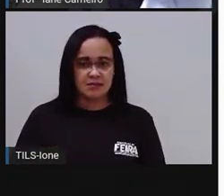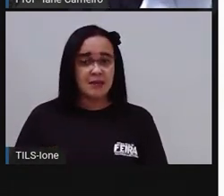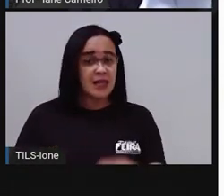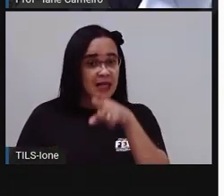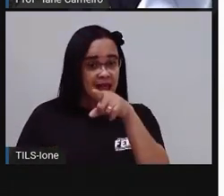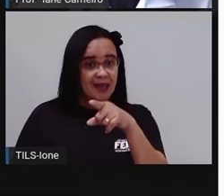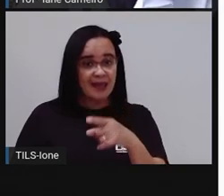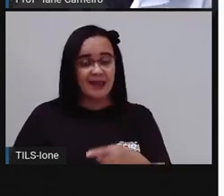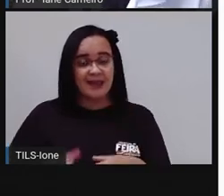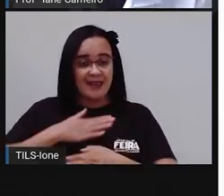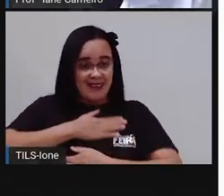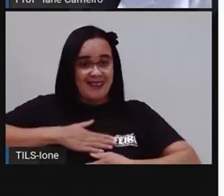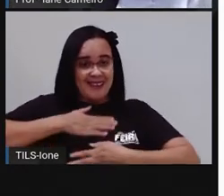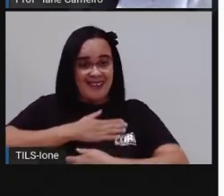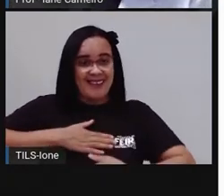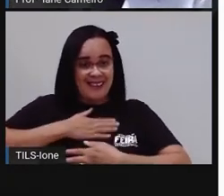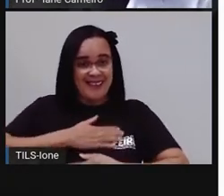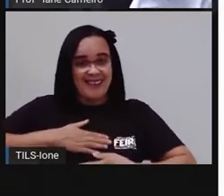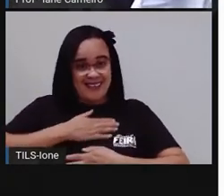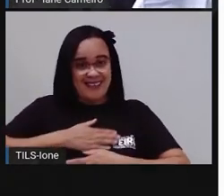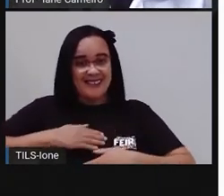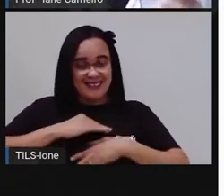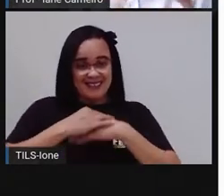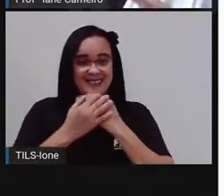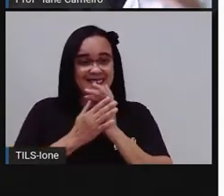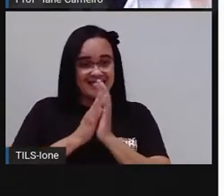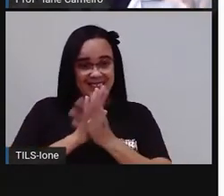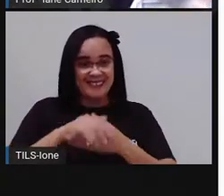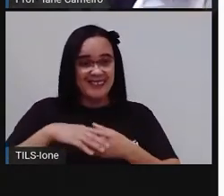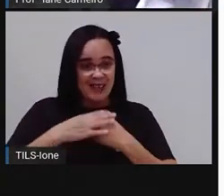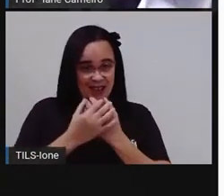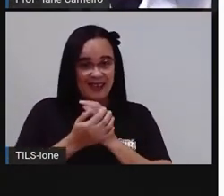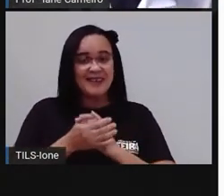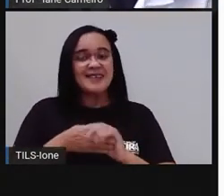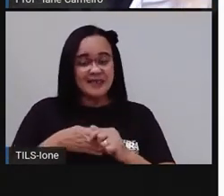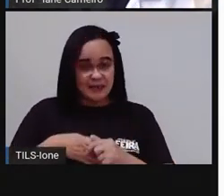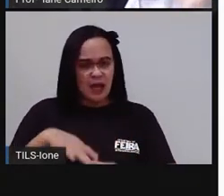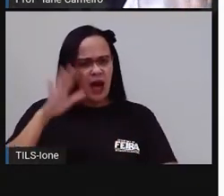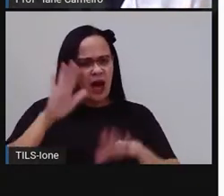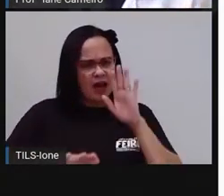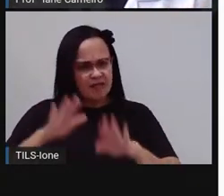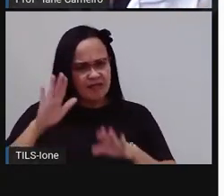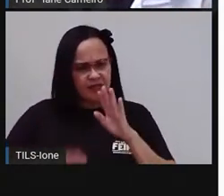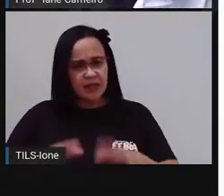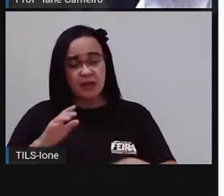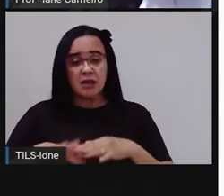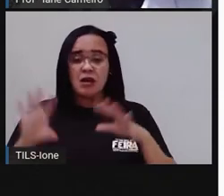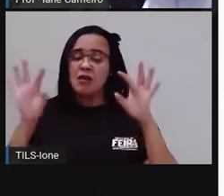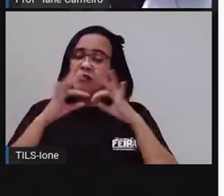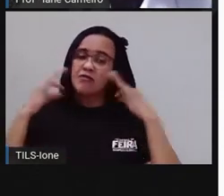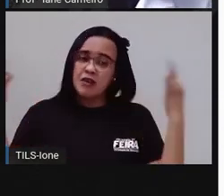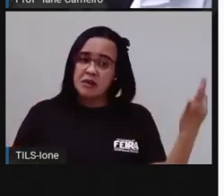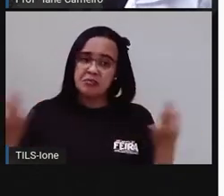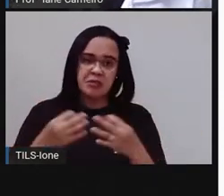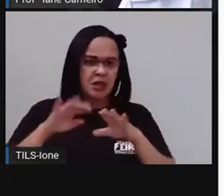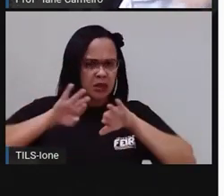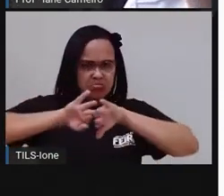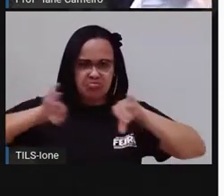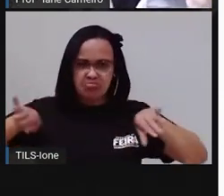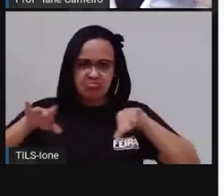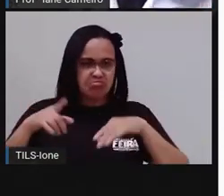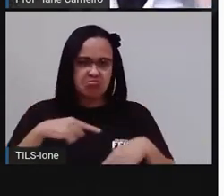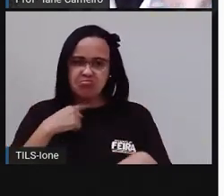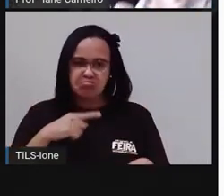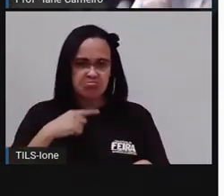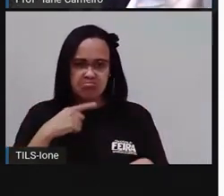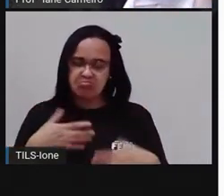O sabonete, né? Então, em casa, geralmente, as famílias não separam o sabonete, mas se puder separar, é legal, né? Se for